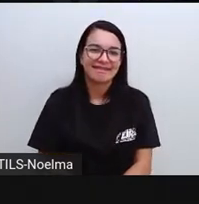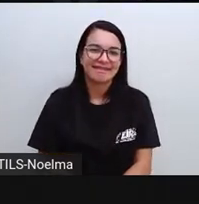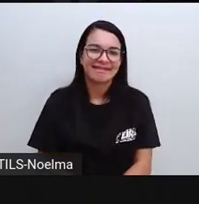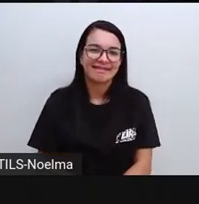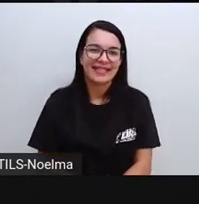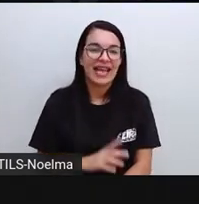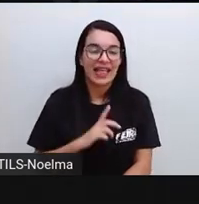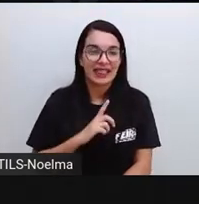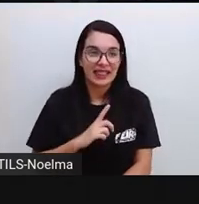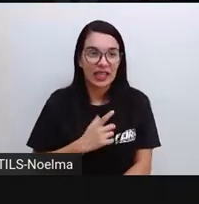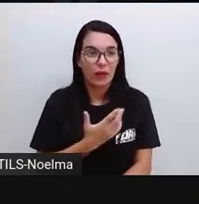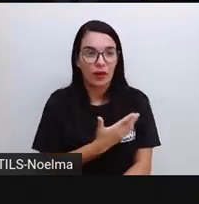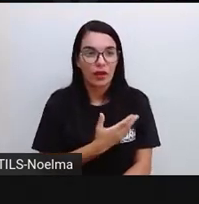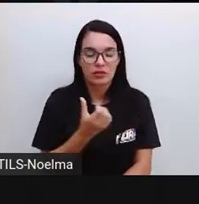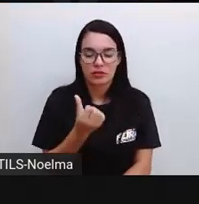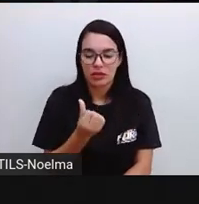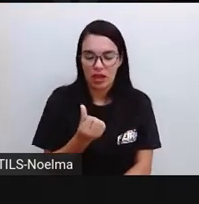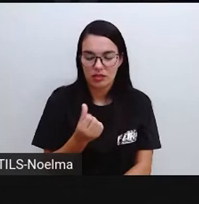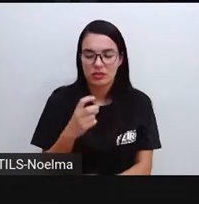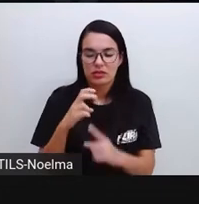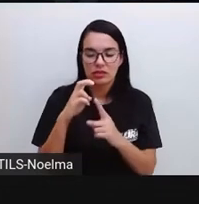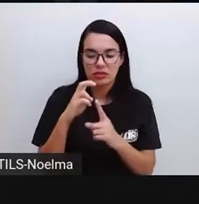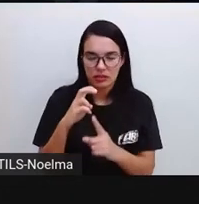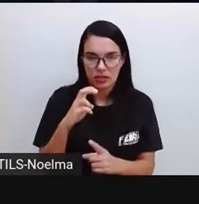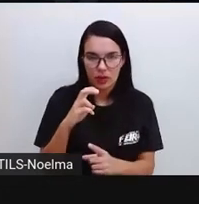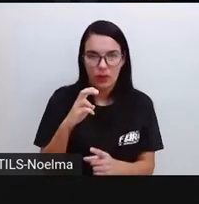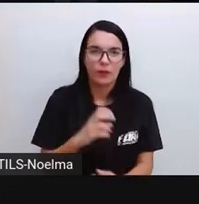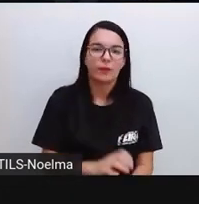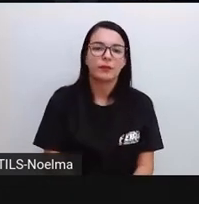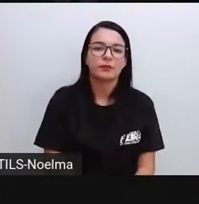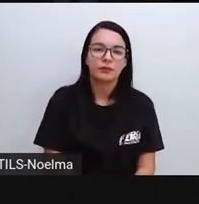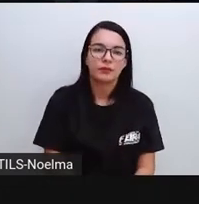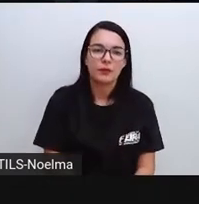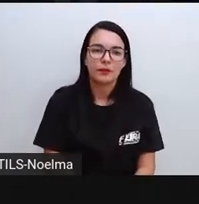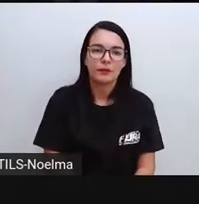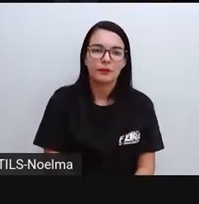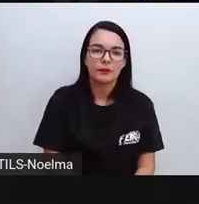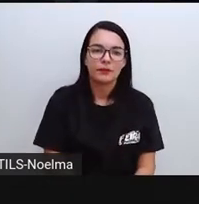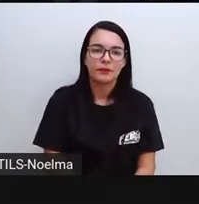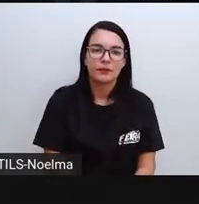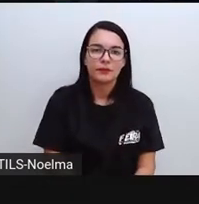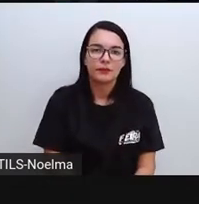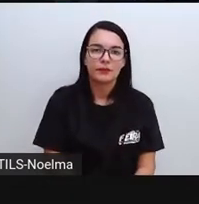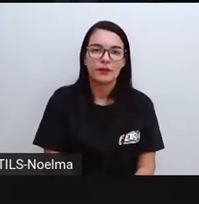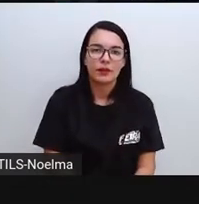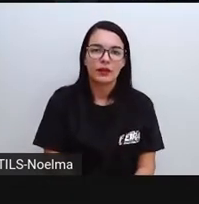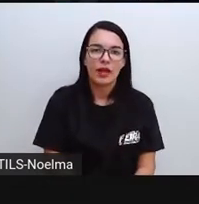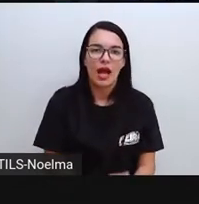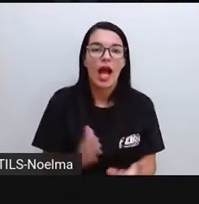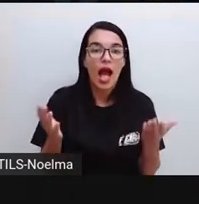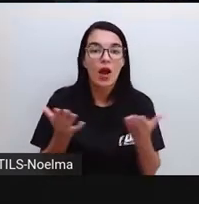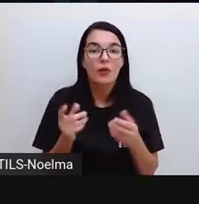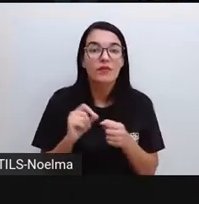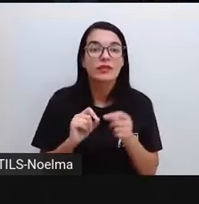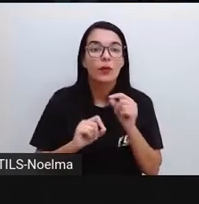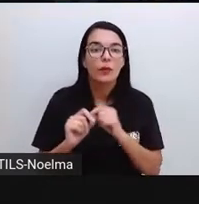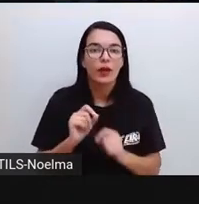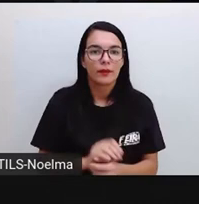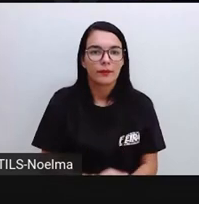a gente tem seis dezenas e cinco unidades. Agora, o que nós vamos fazer?